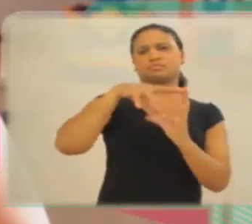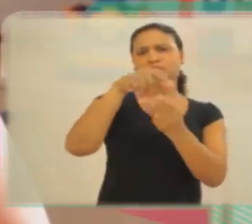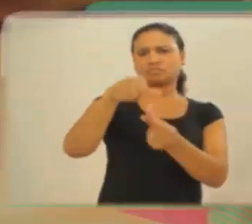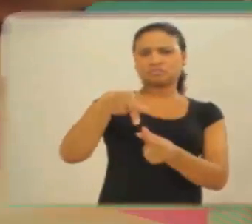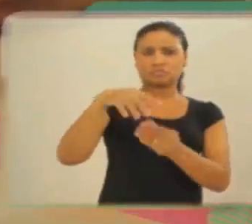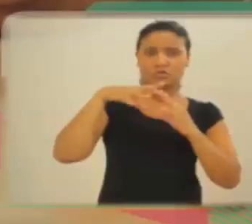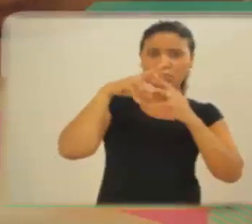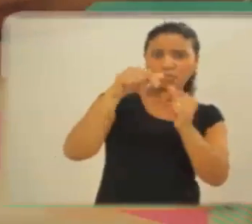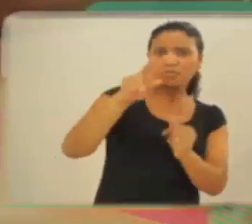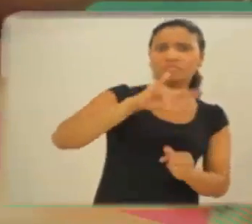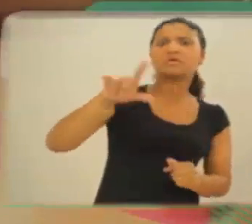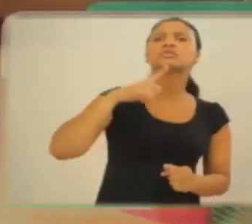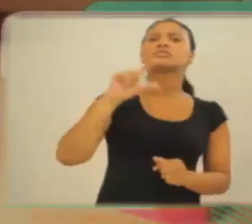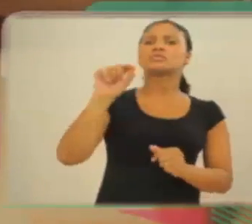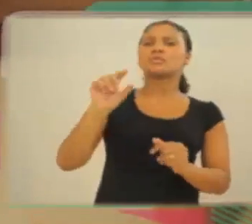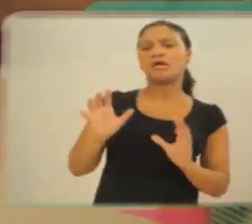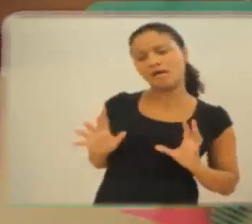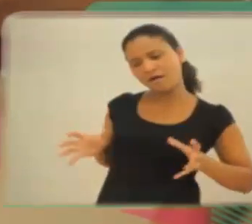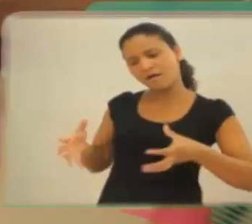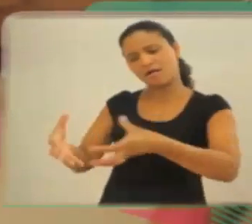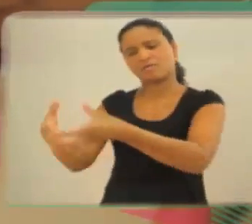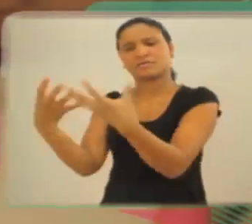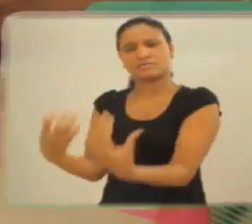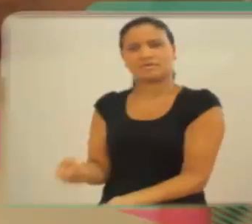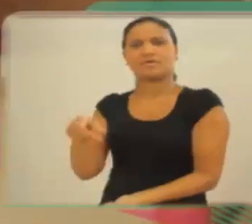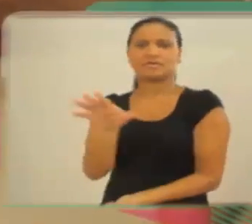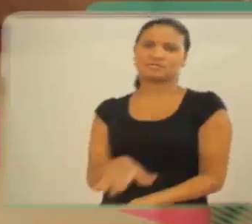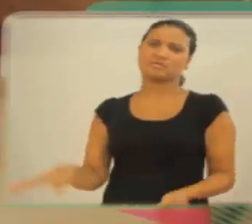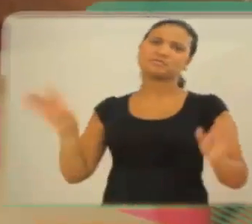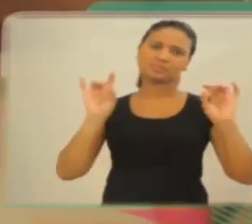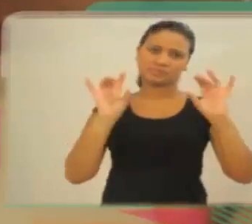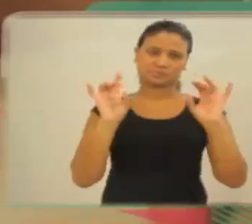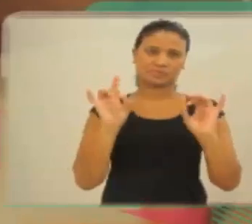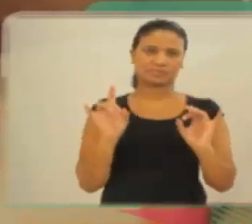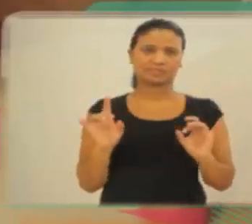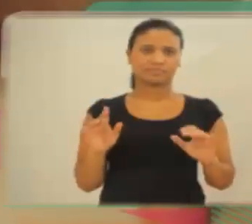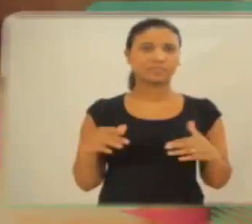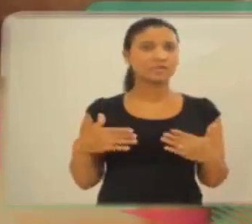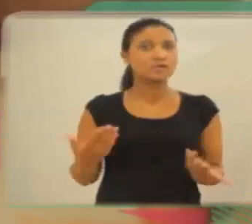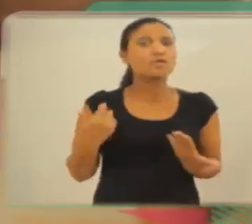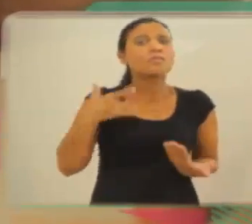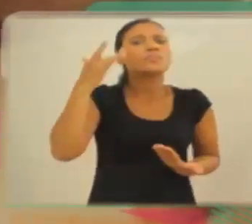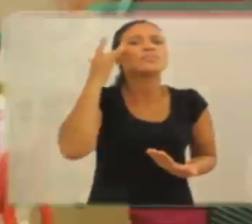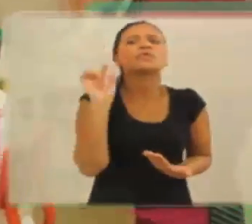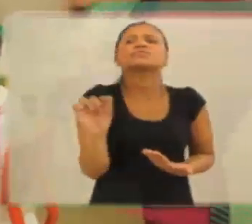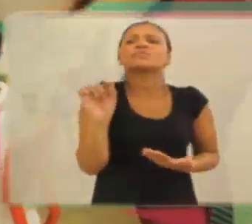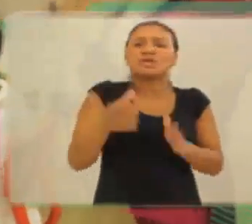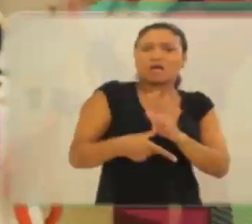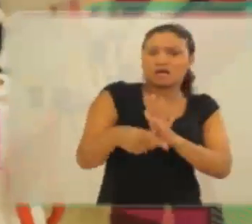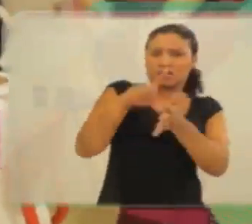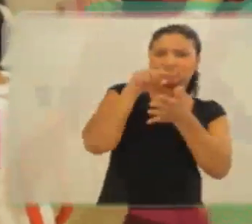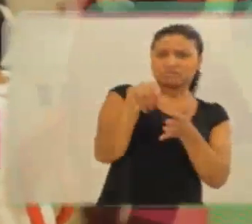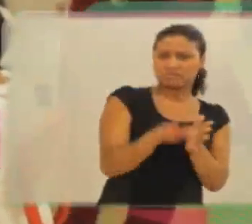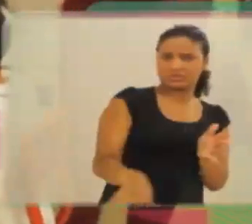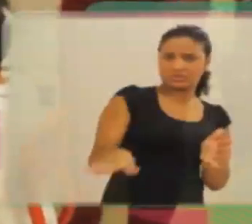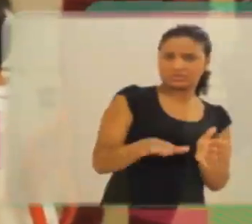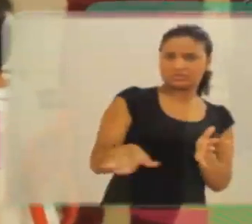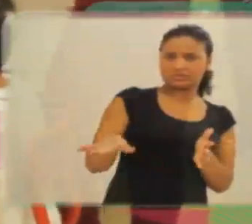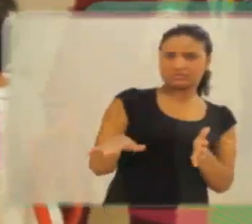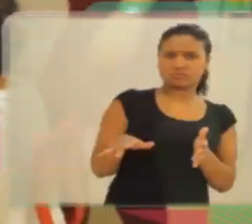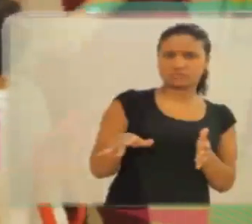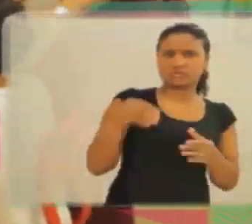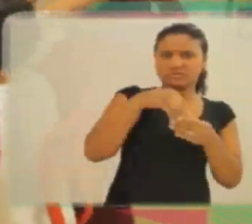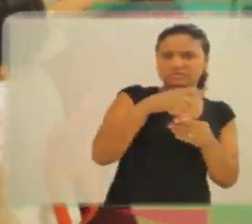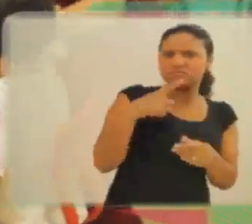especial. Então, eu acho que quanto antes essa criança tiver a possibilidade de convivência social e o primeiro